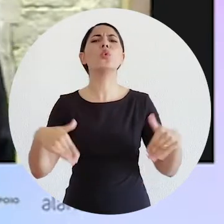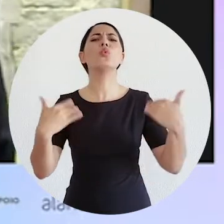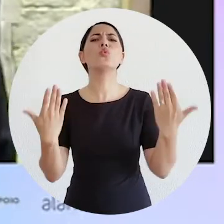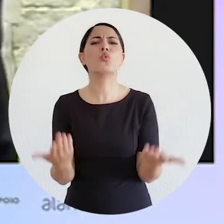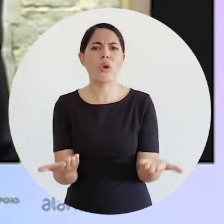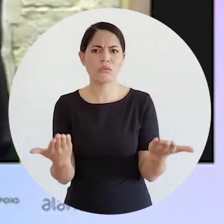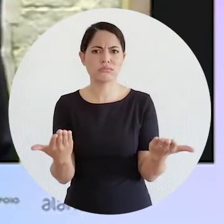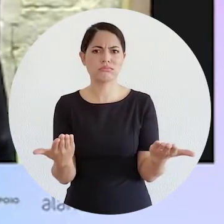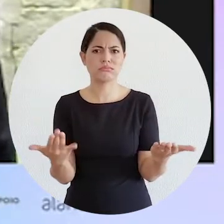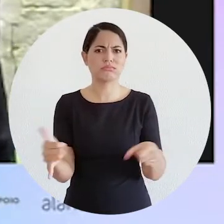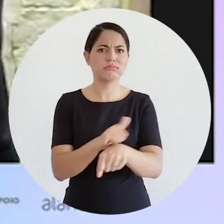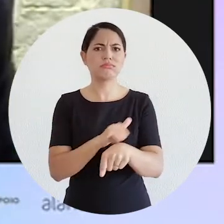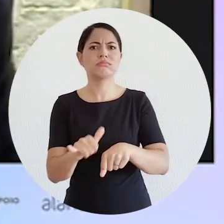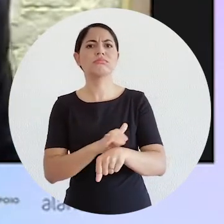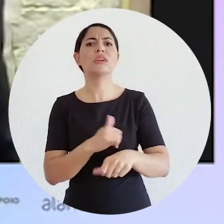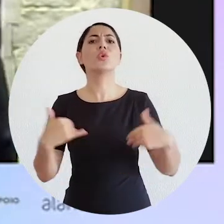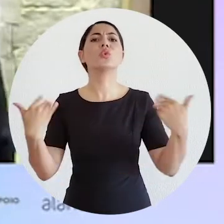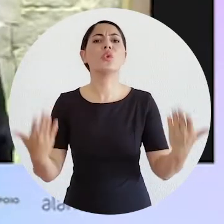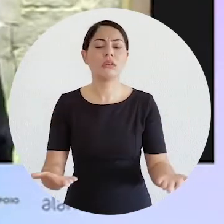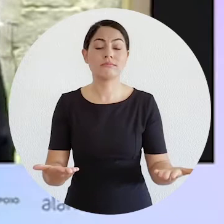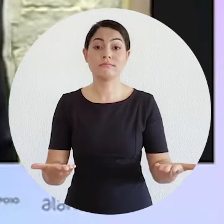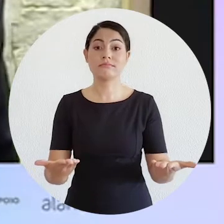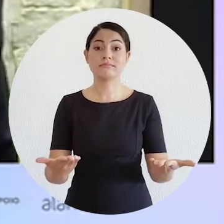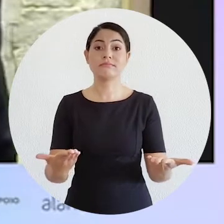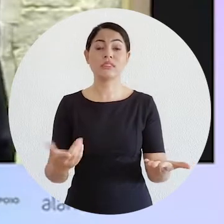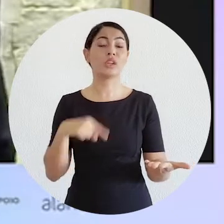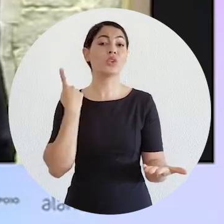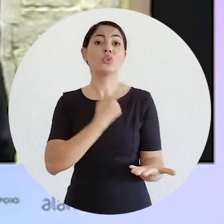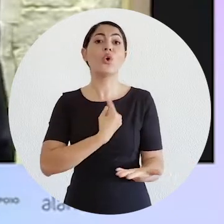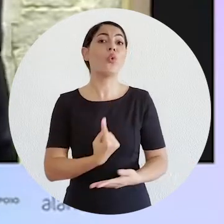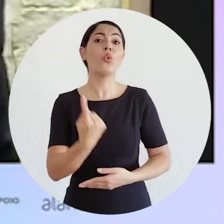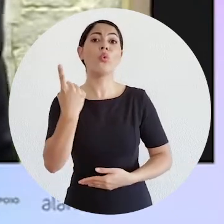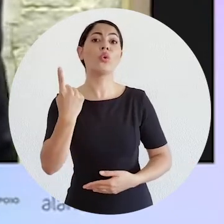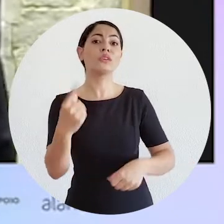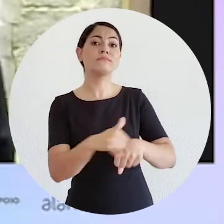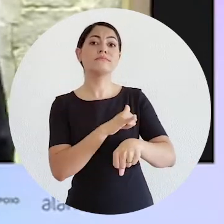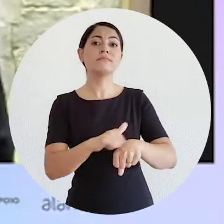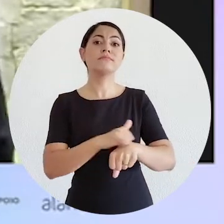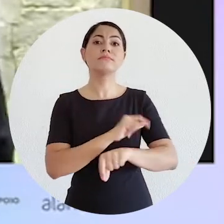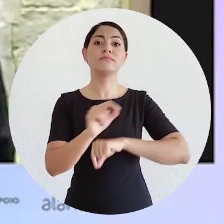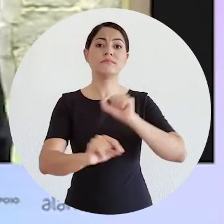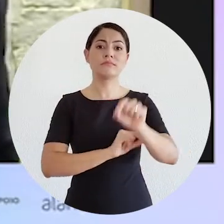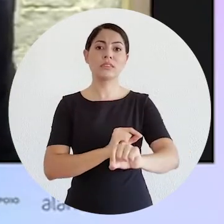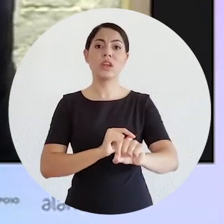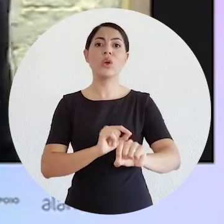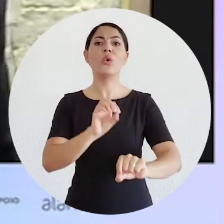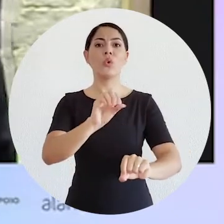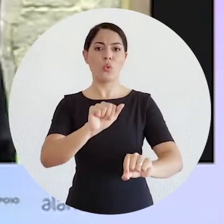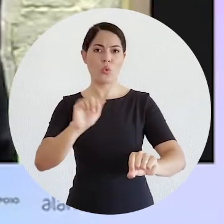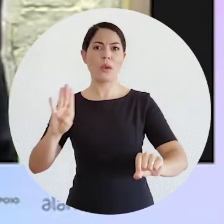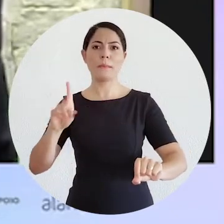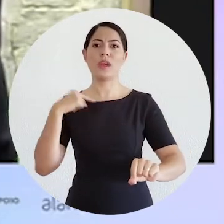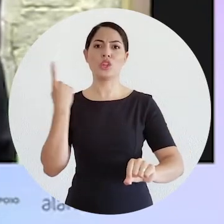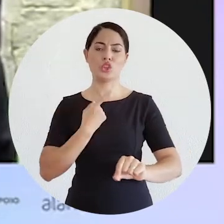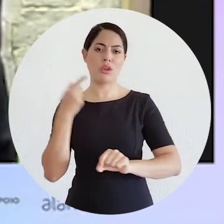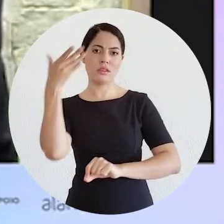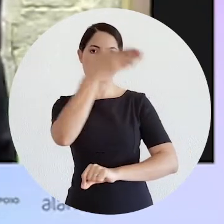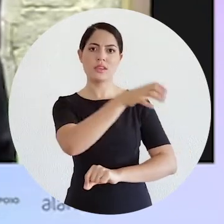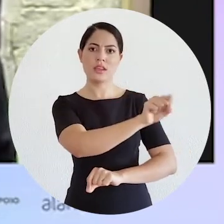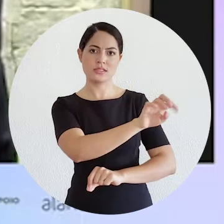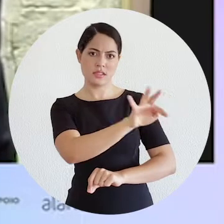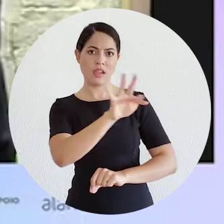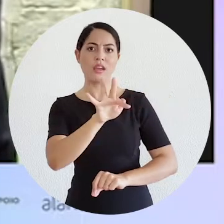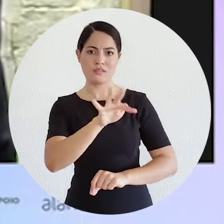quais são as nossas armas? Única e exclusivamente é a palavra e a possibilidade que a ordem tem de